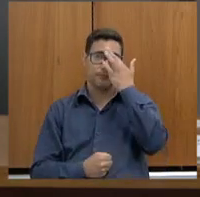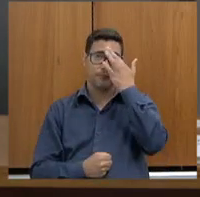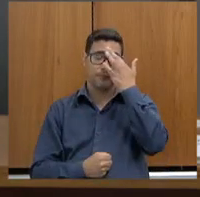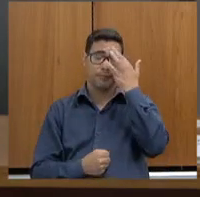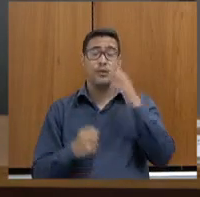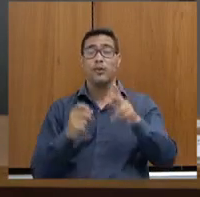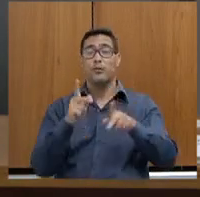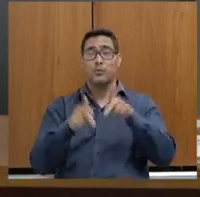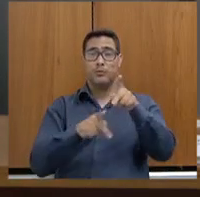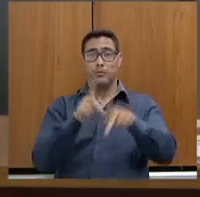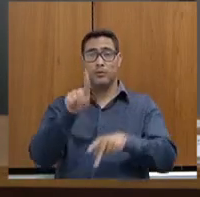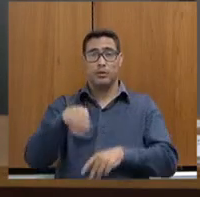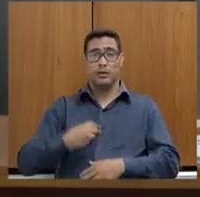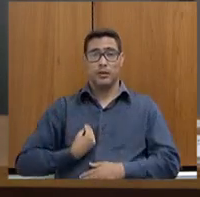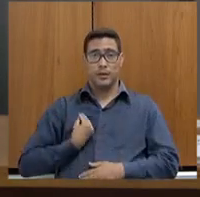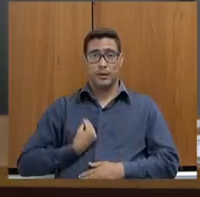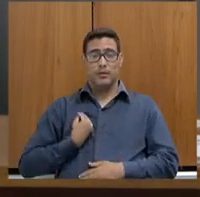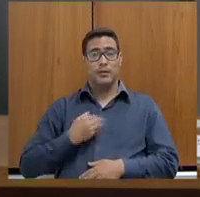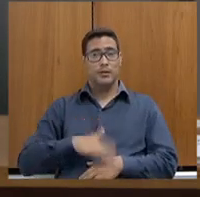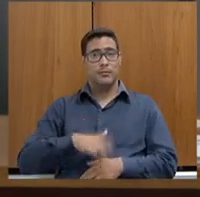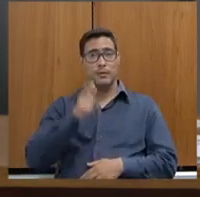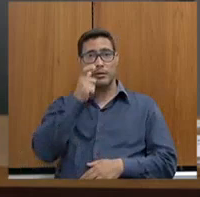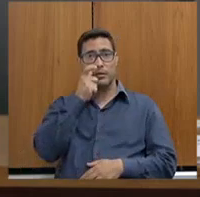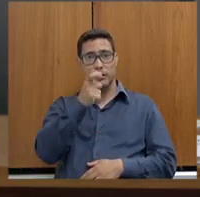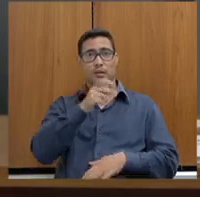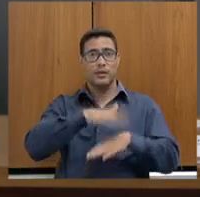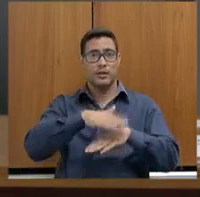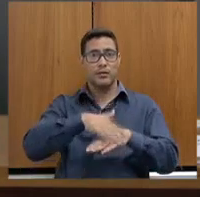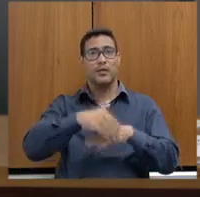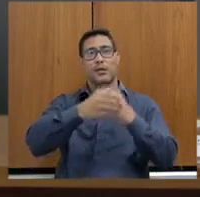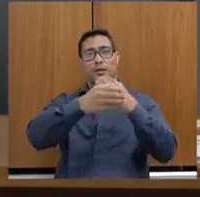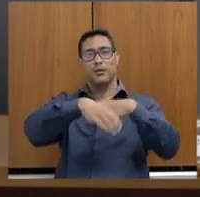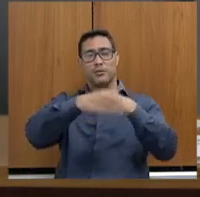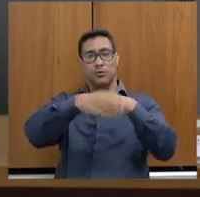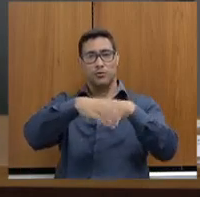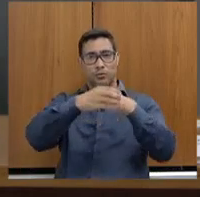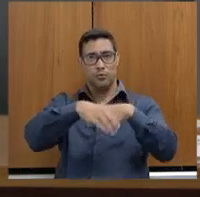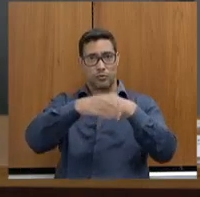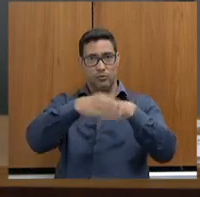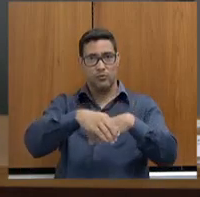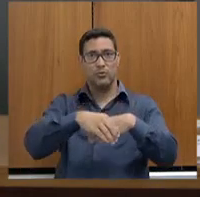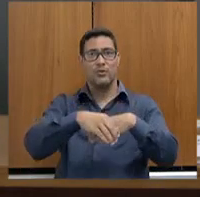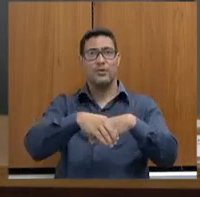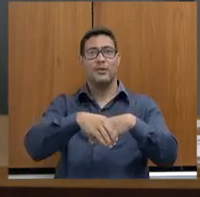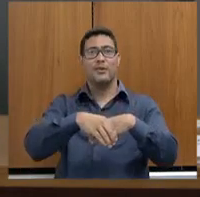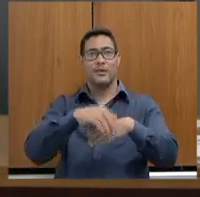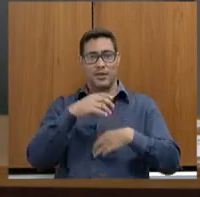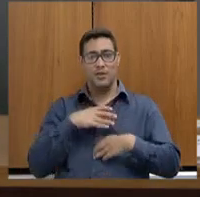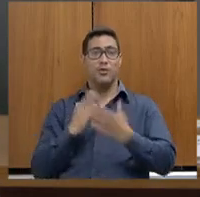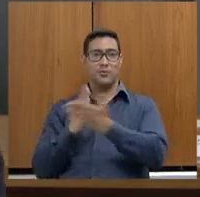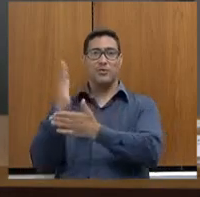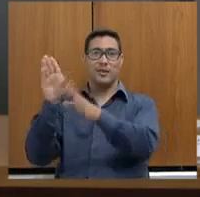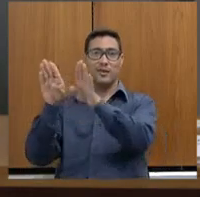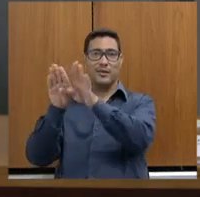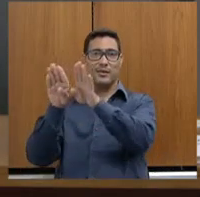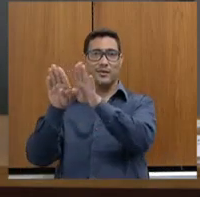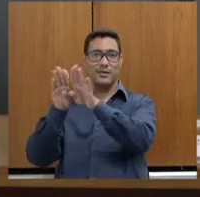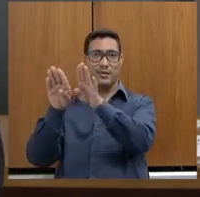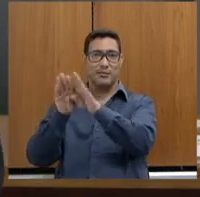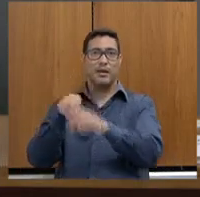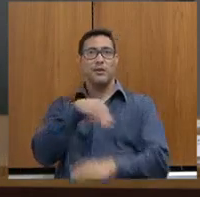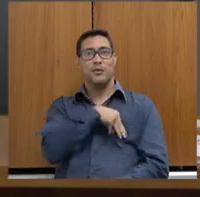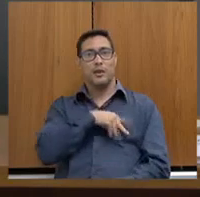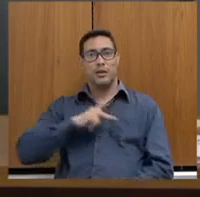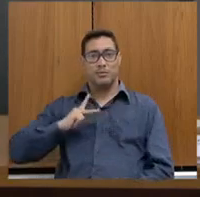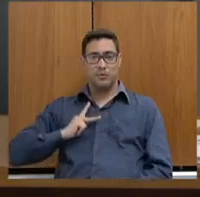que está aqui presente, eu acho que essa a parte mais interessante, a parte dos concursos públicos. Eu sei, eu sou concursado também, passei do concurso do Ministério Público em